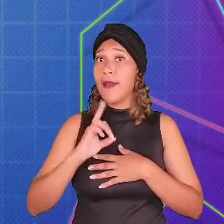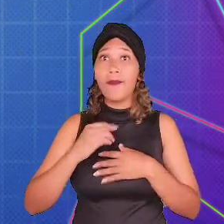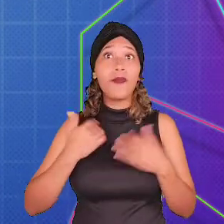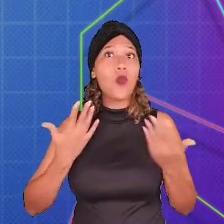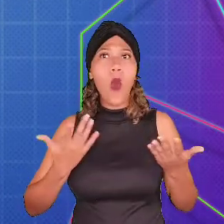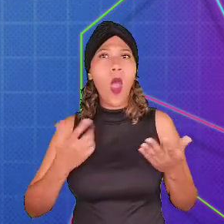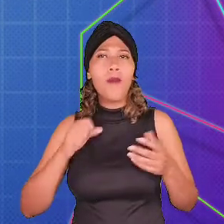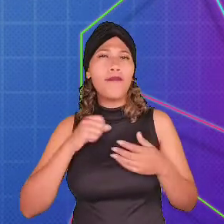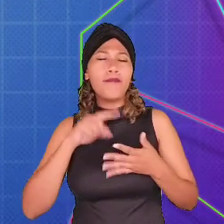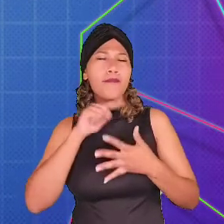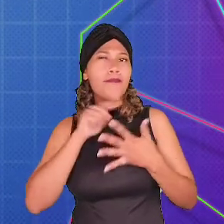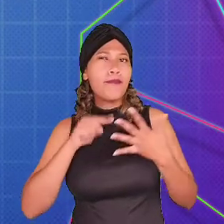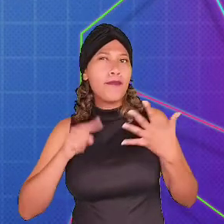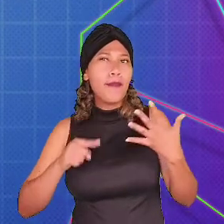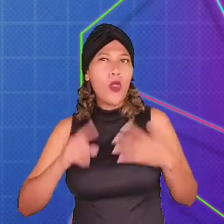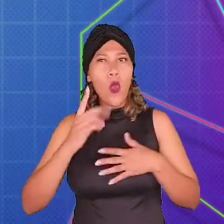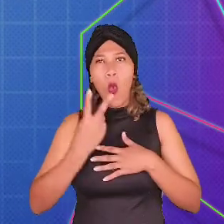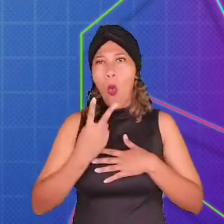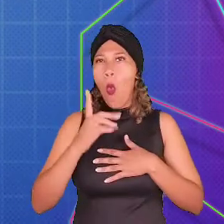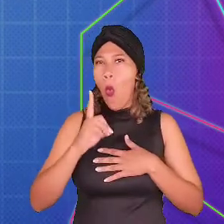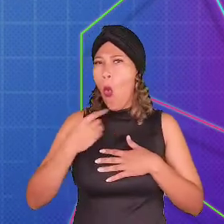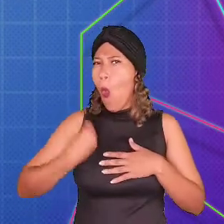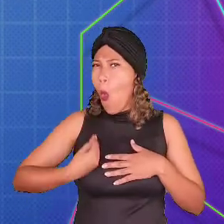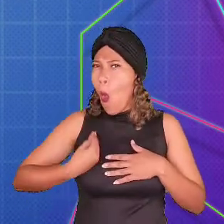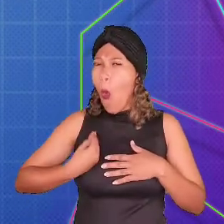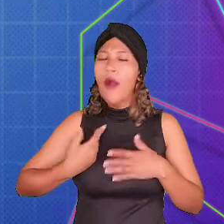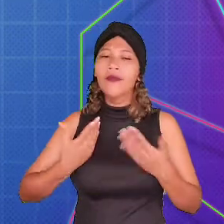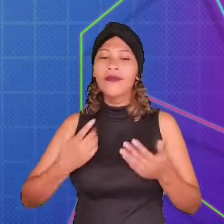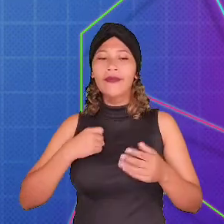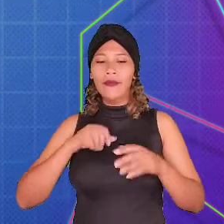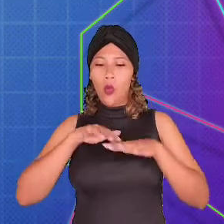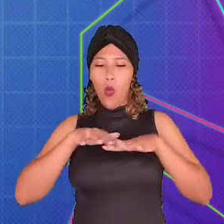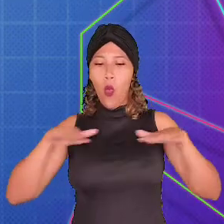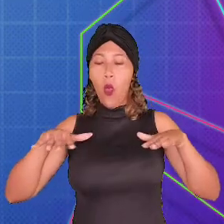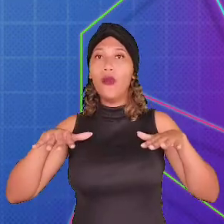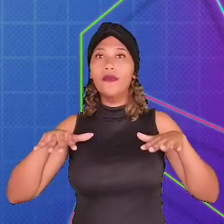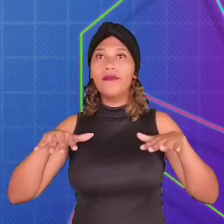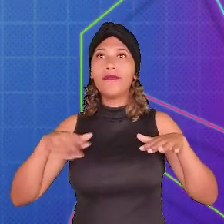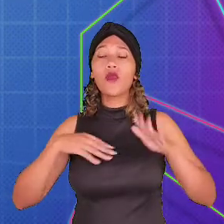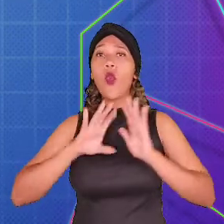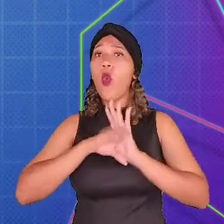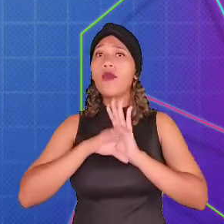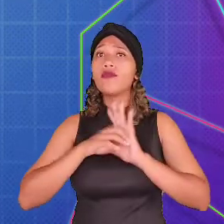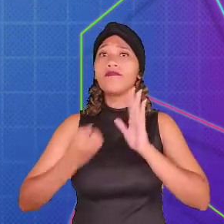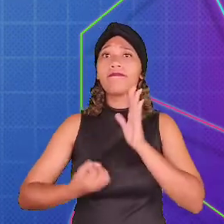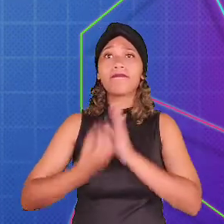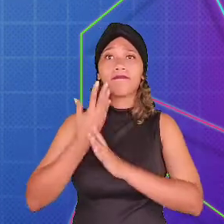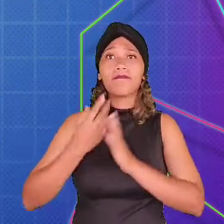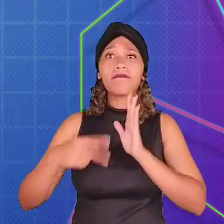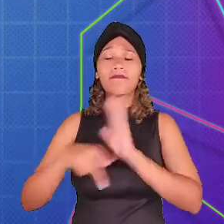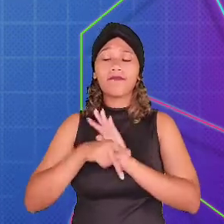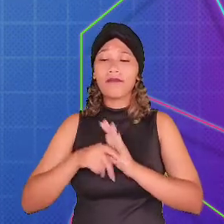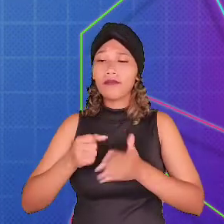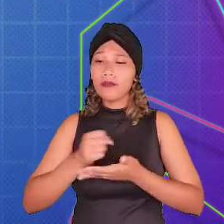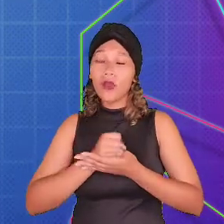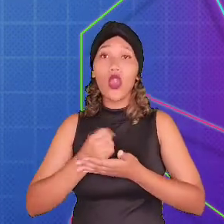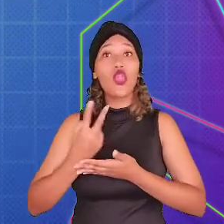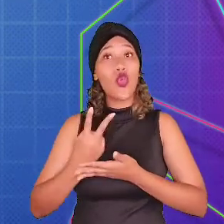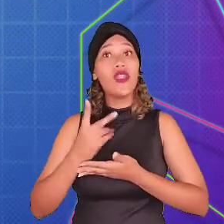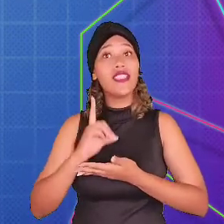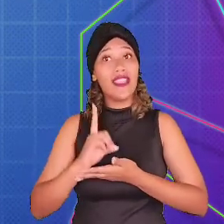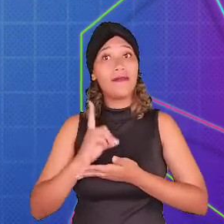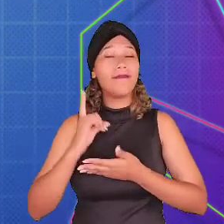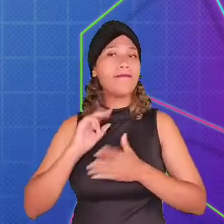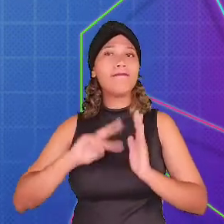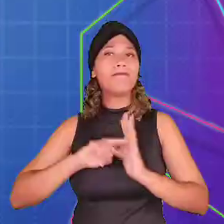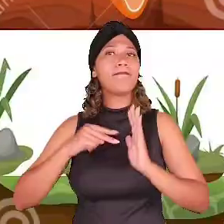de interface do 2D possui? Superfícies O conceito de superfície foi criado no campo de jogos 2D para se referir